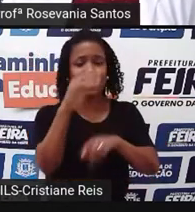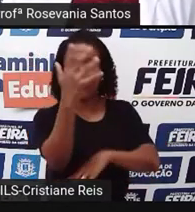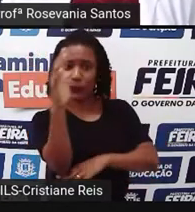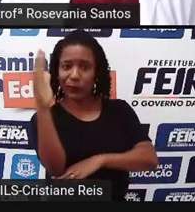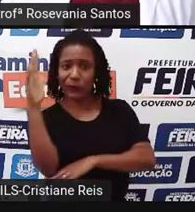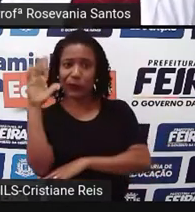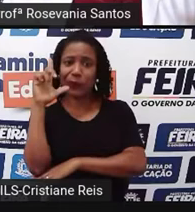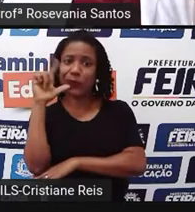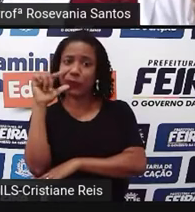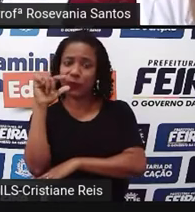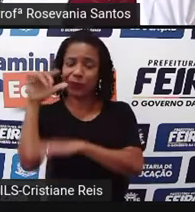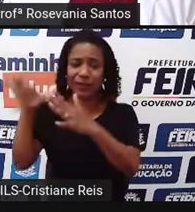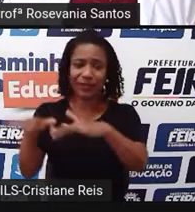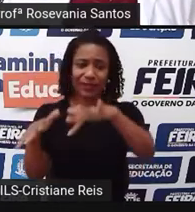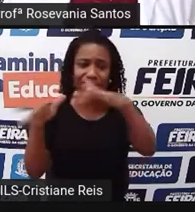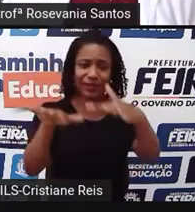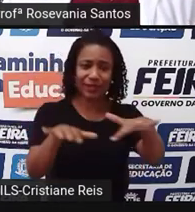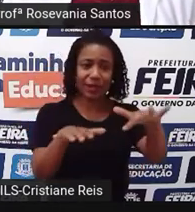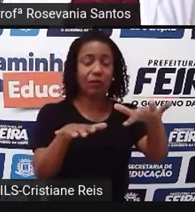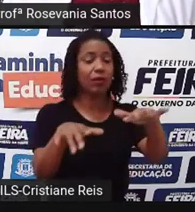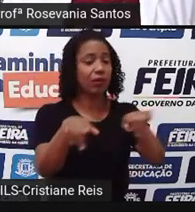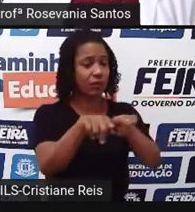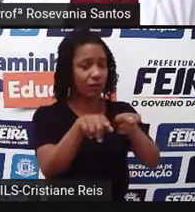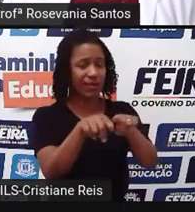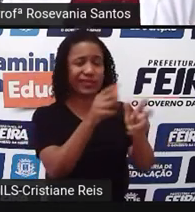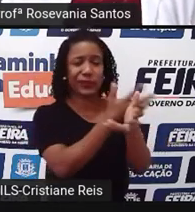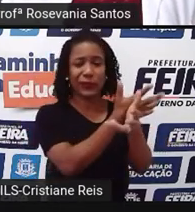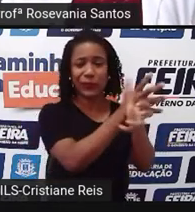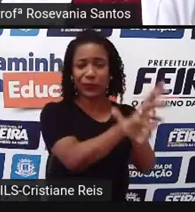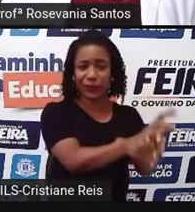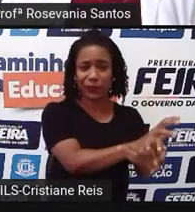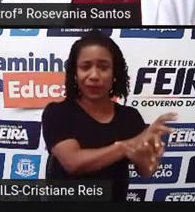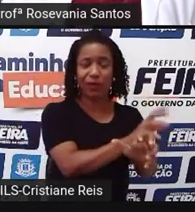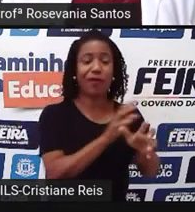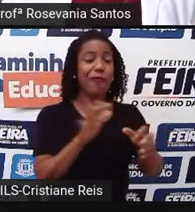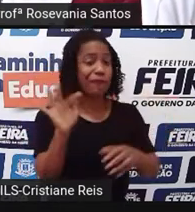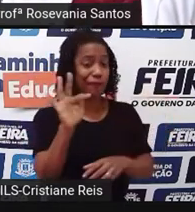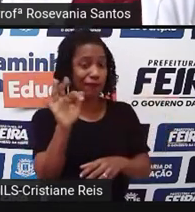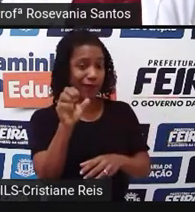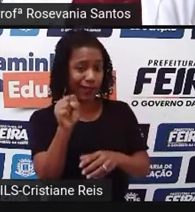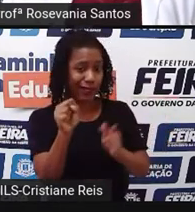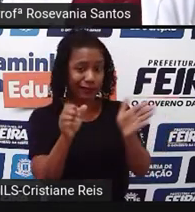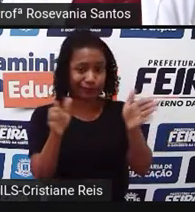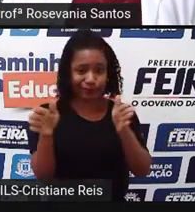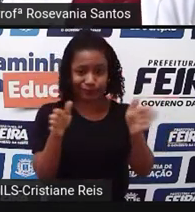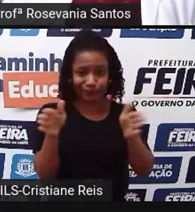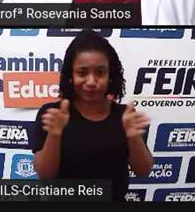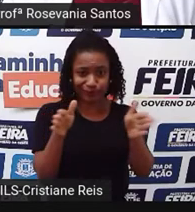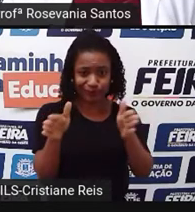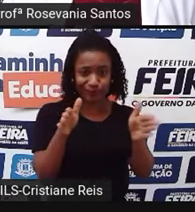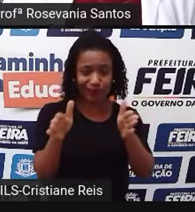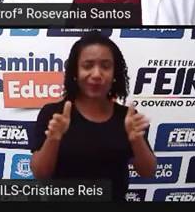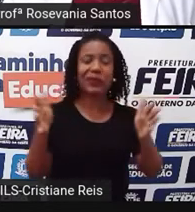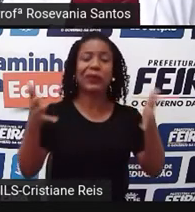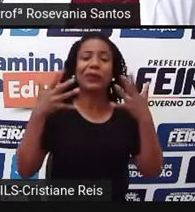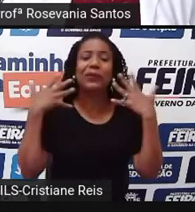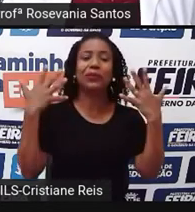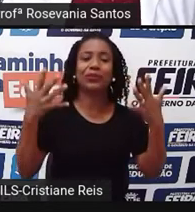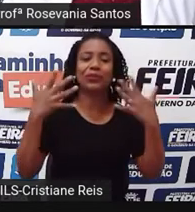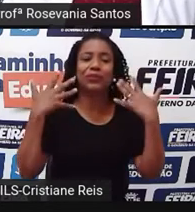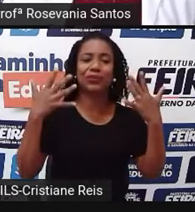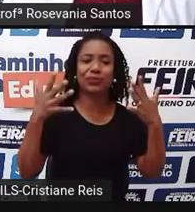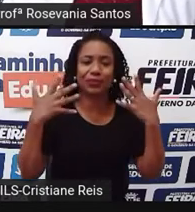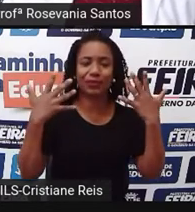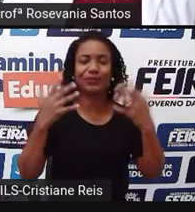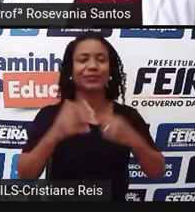seca. Inclusive, Feira de Santana fica nesse agreste. E a gente ainda tem essa área aqui de mata mesmo, mais úmida,